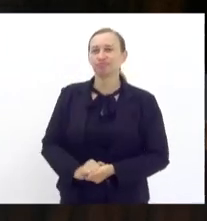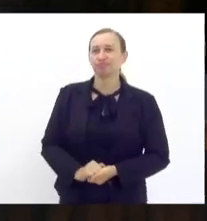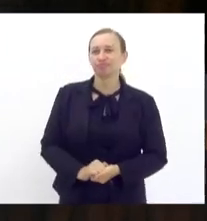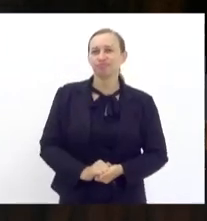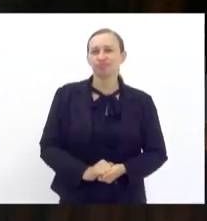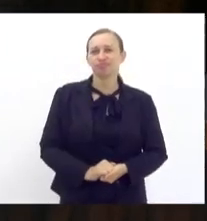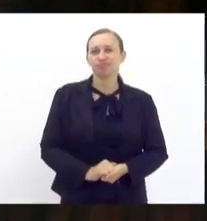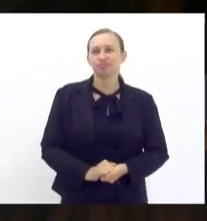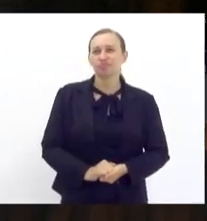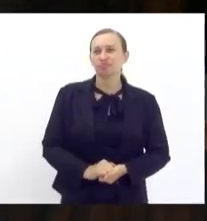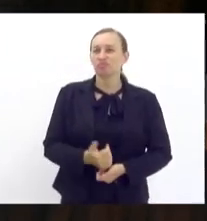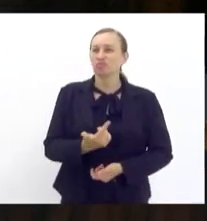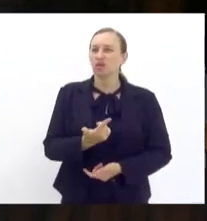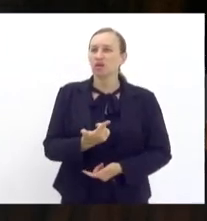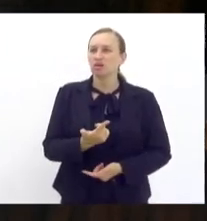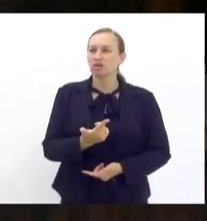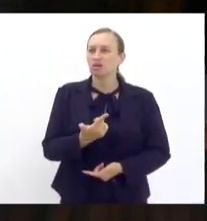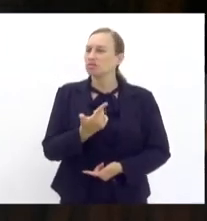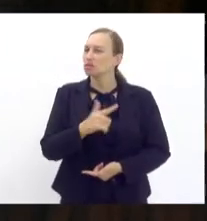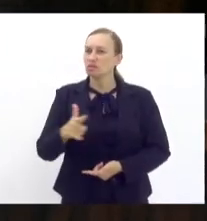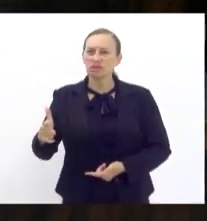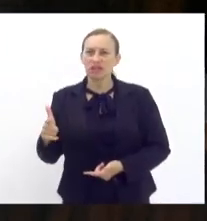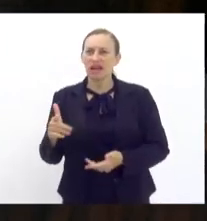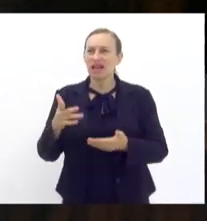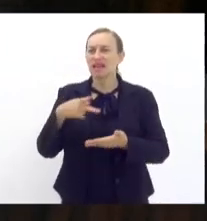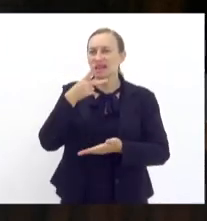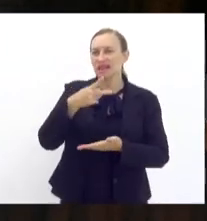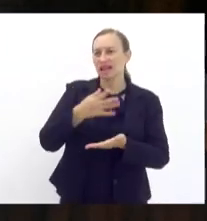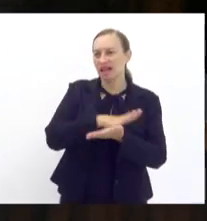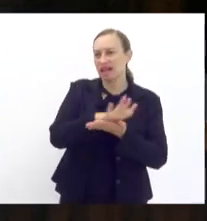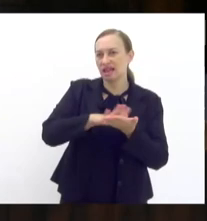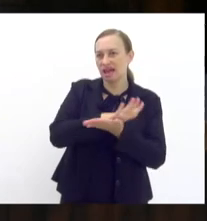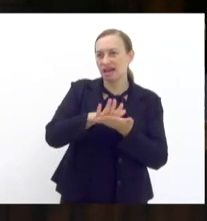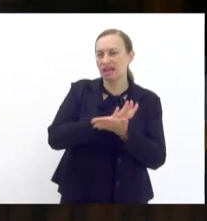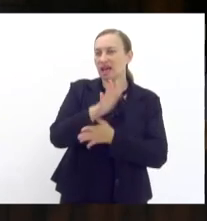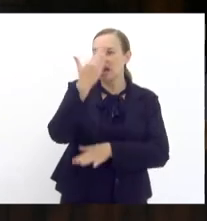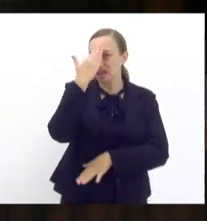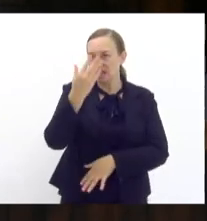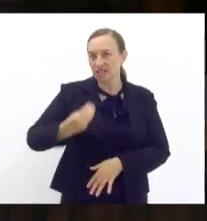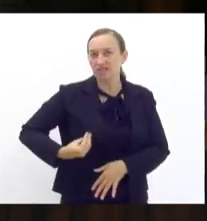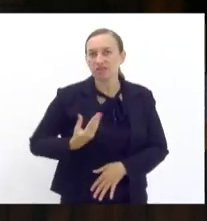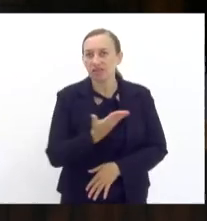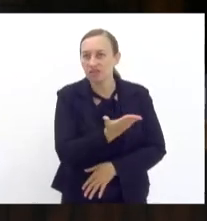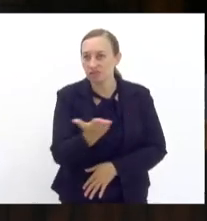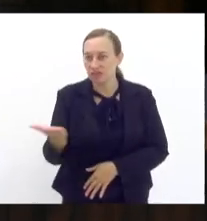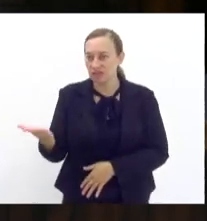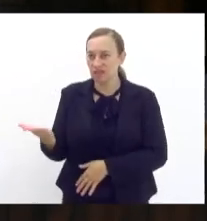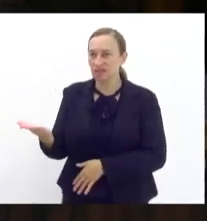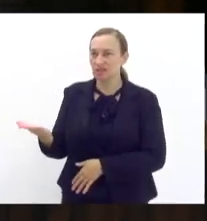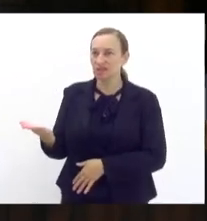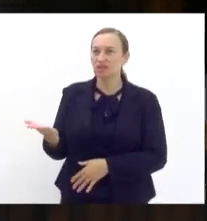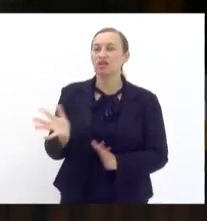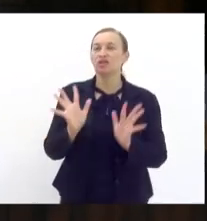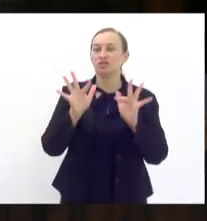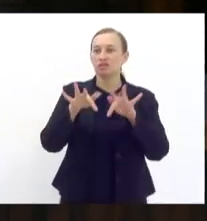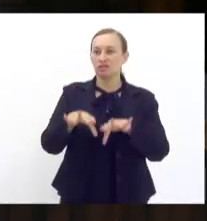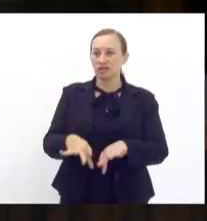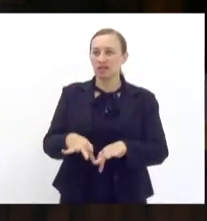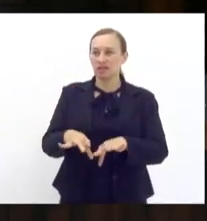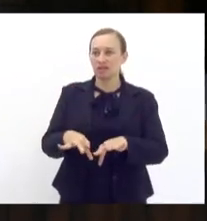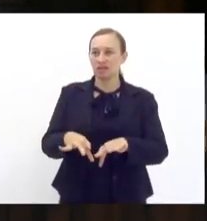não havendo mais nada a tratar agradeço a presença de todos e dou por